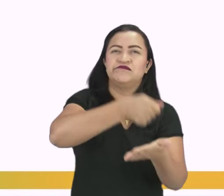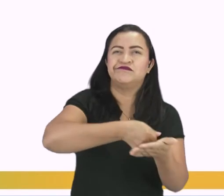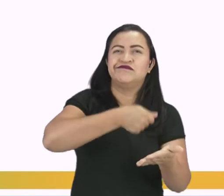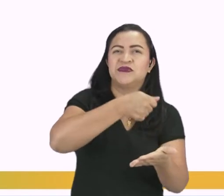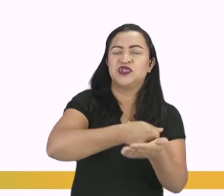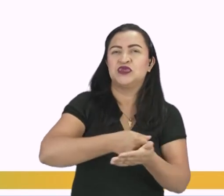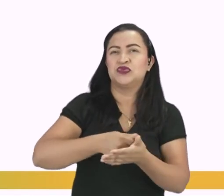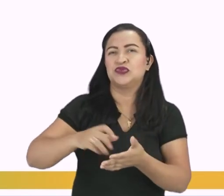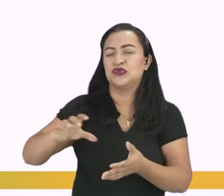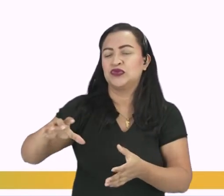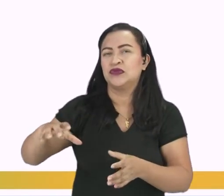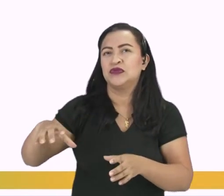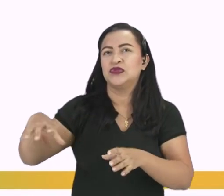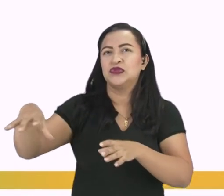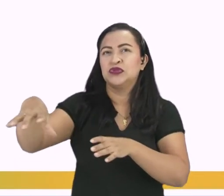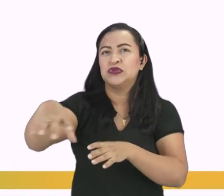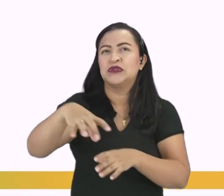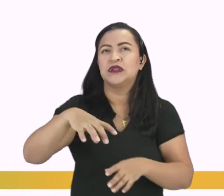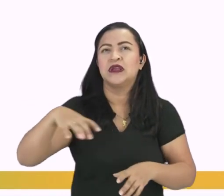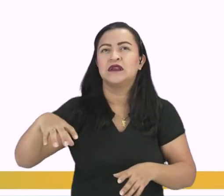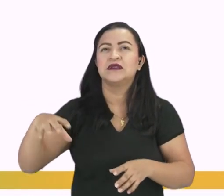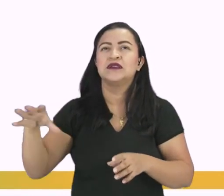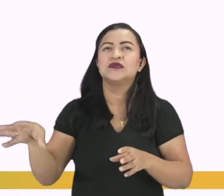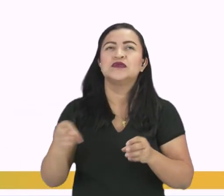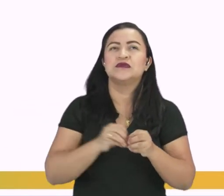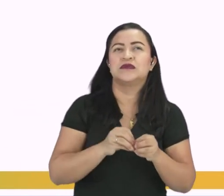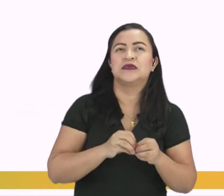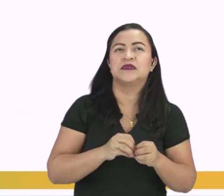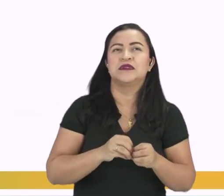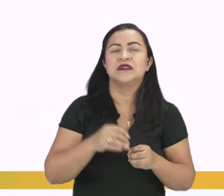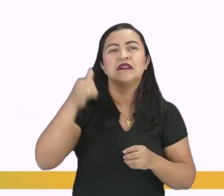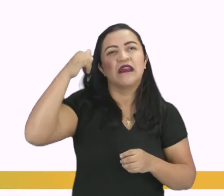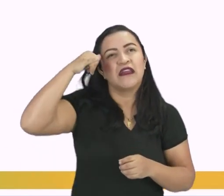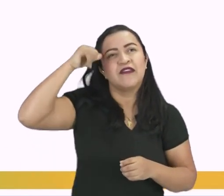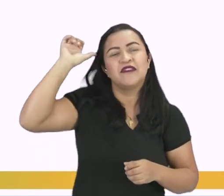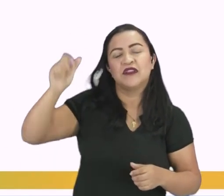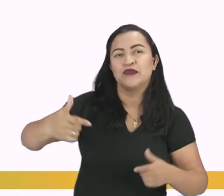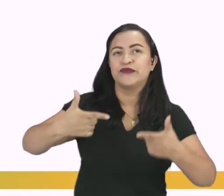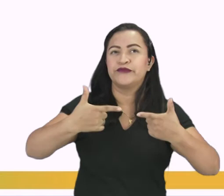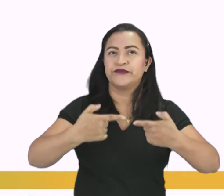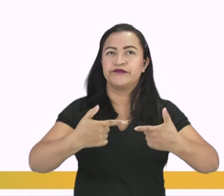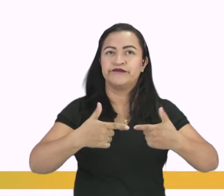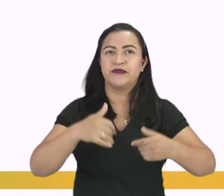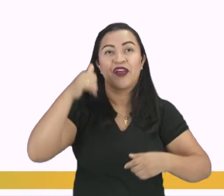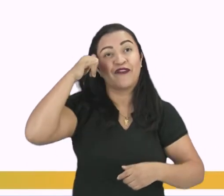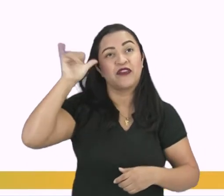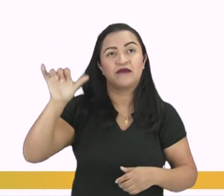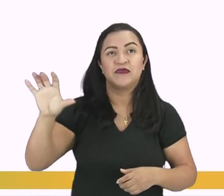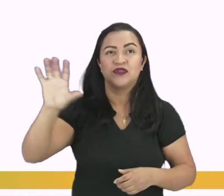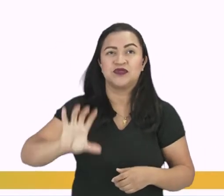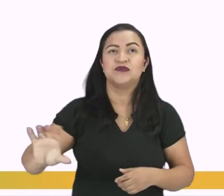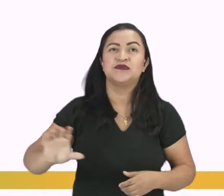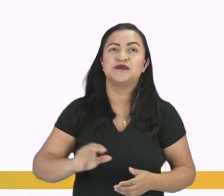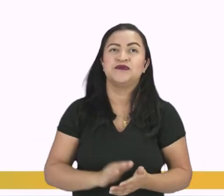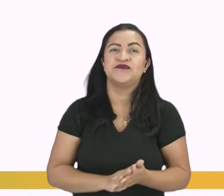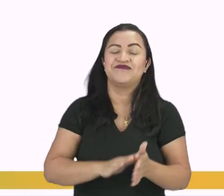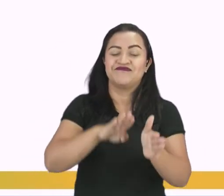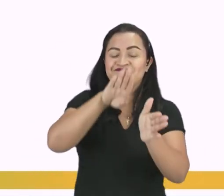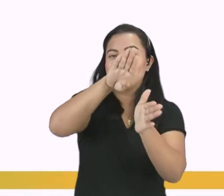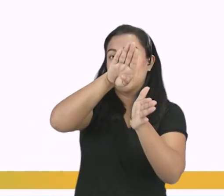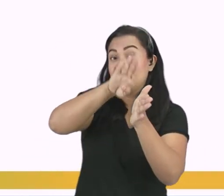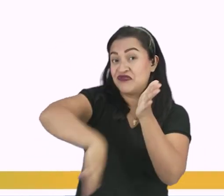evitando conflito armado na região. Letra E, remoção de